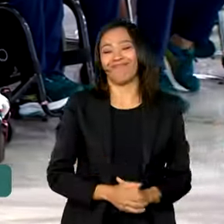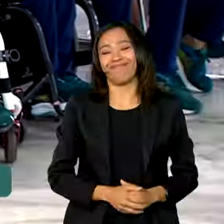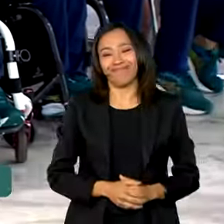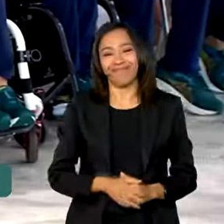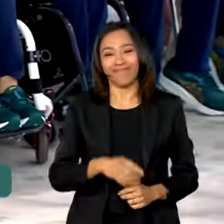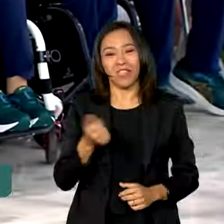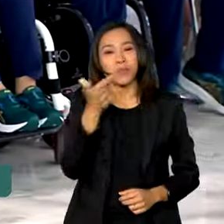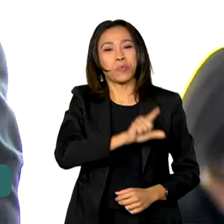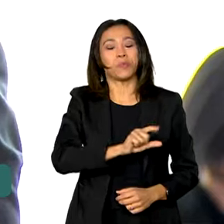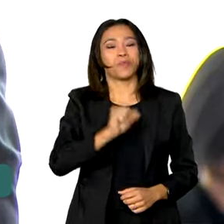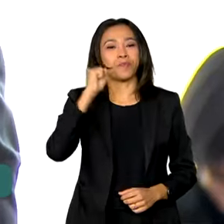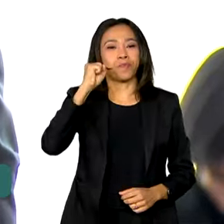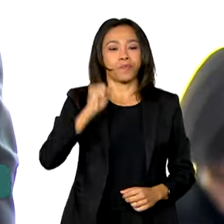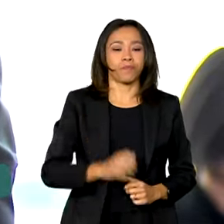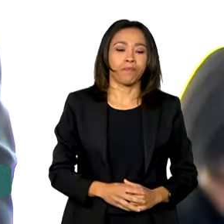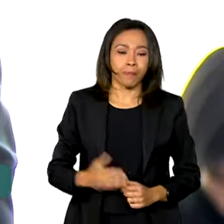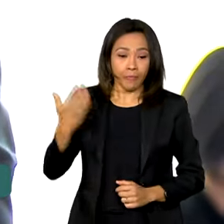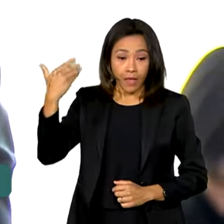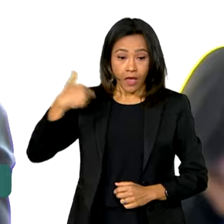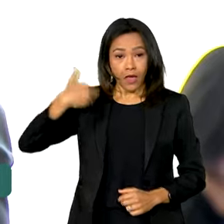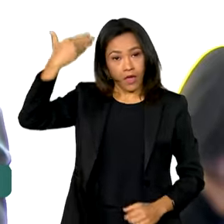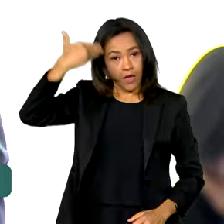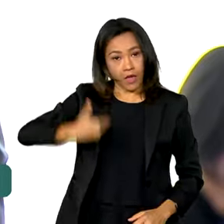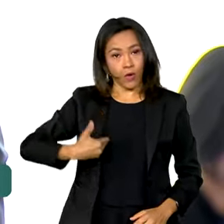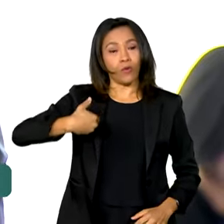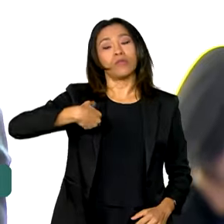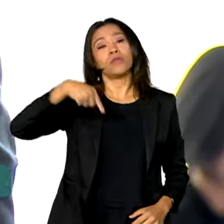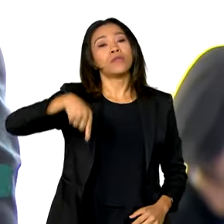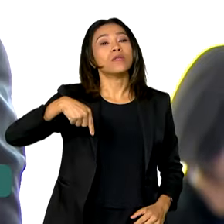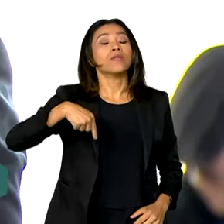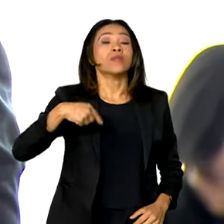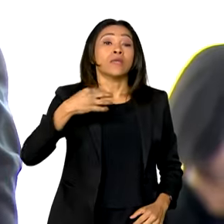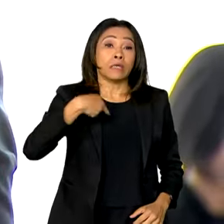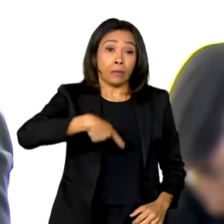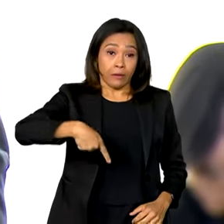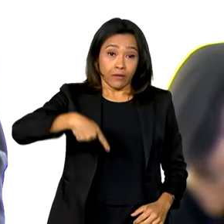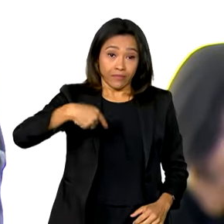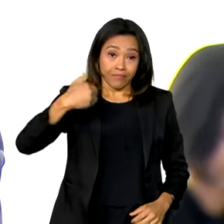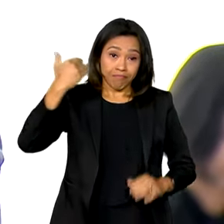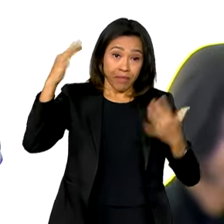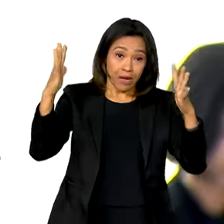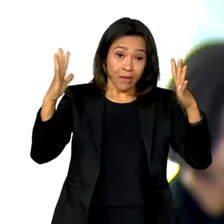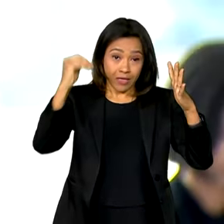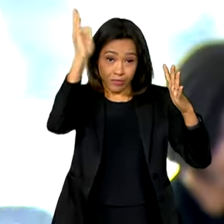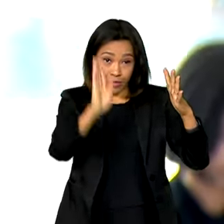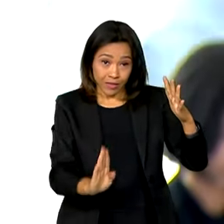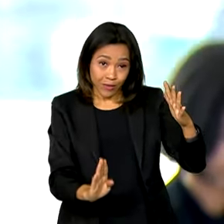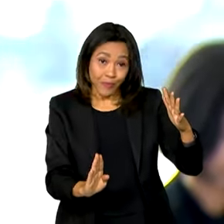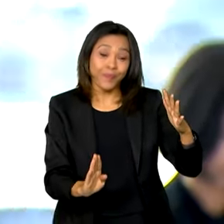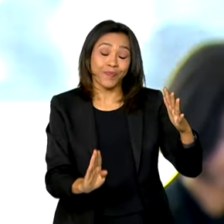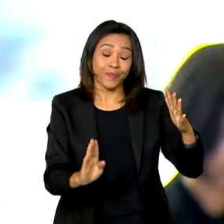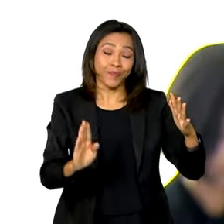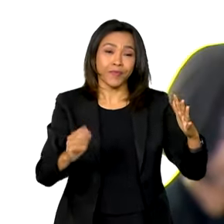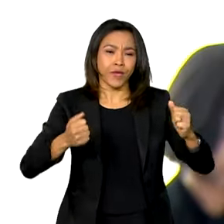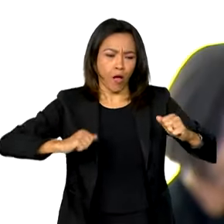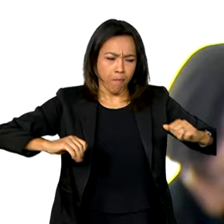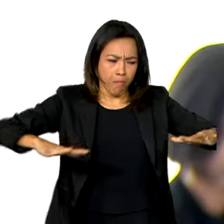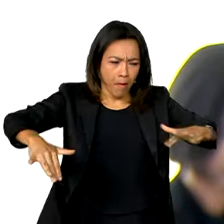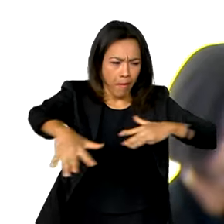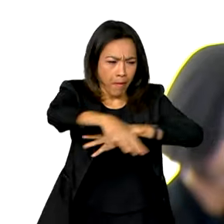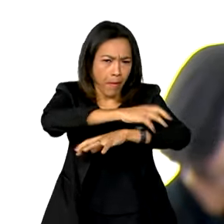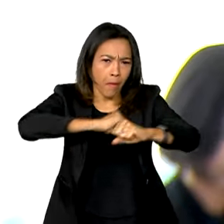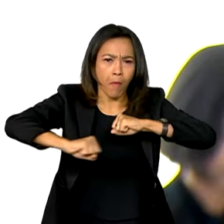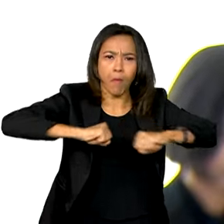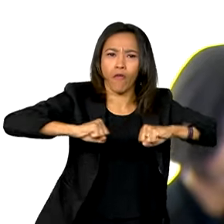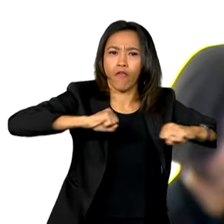Venho aqui como presidente do Comitê Paralímpico Internacional, dar os parabéns ao Brasil. Dar os parabéns ao movimento paralímpico